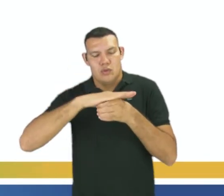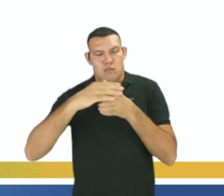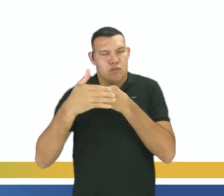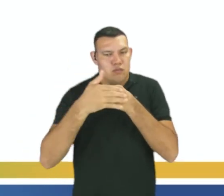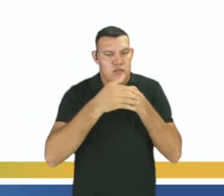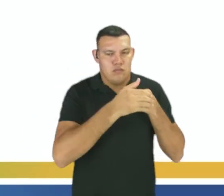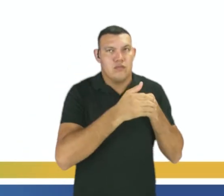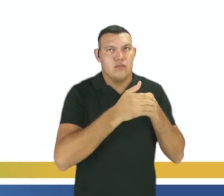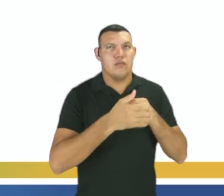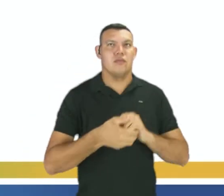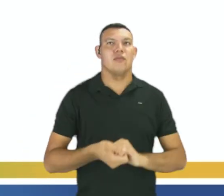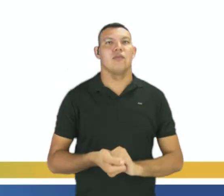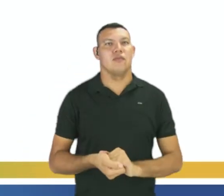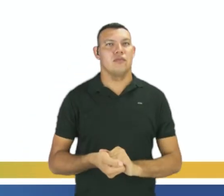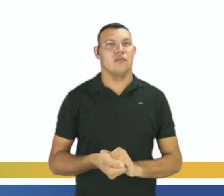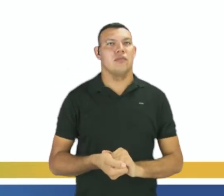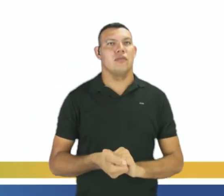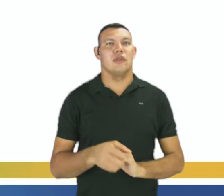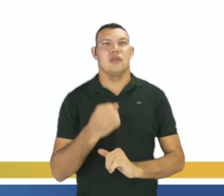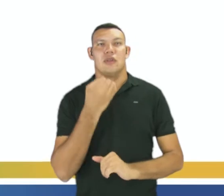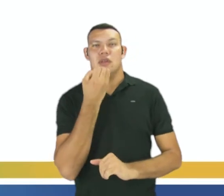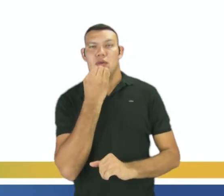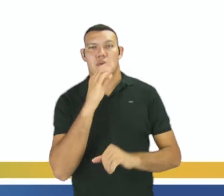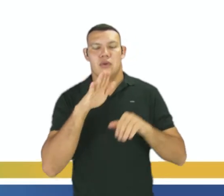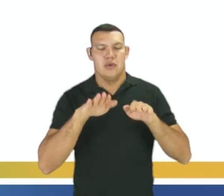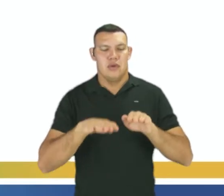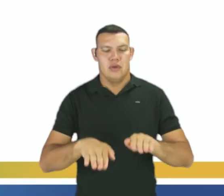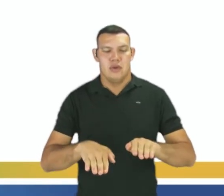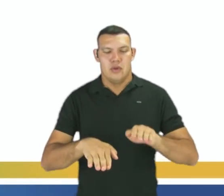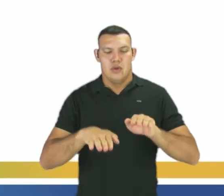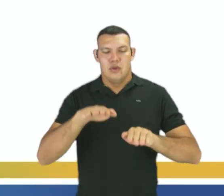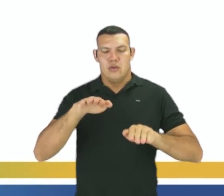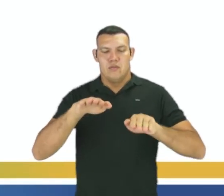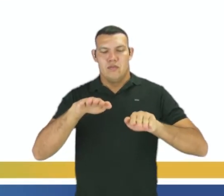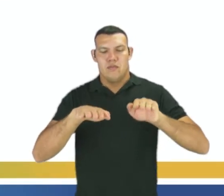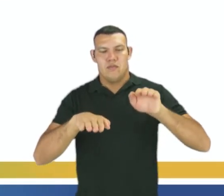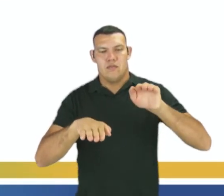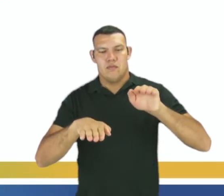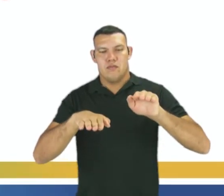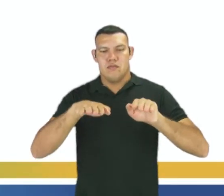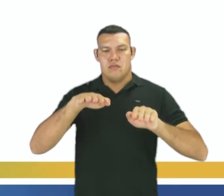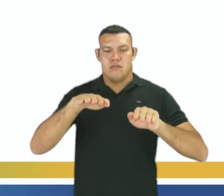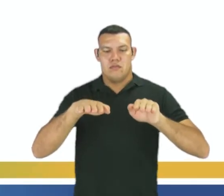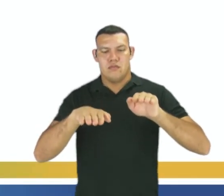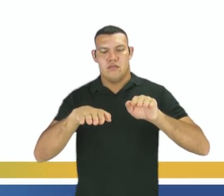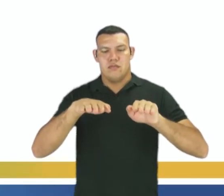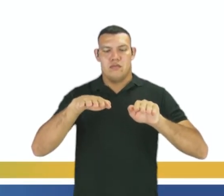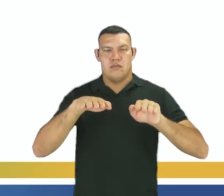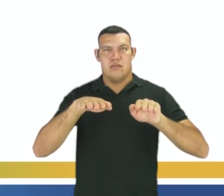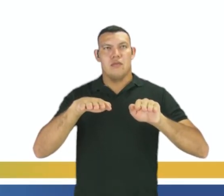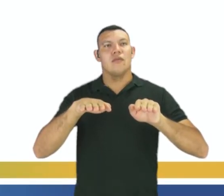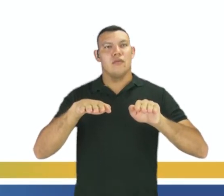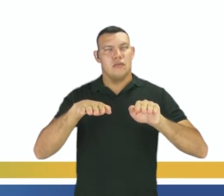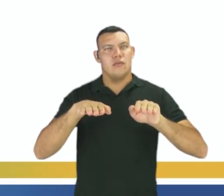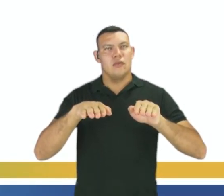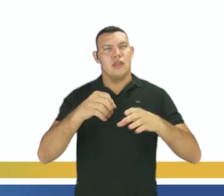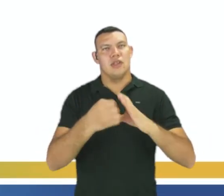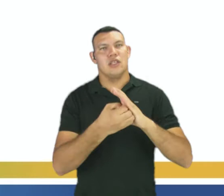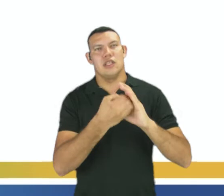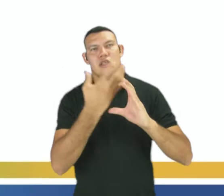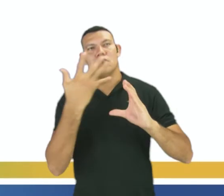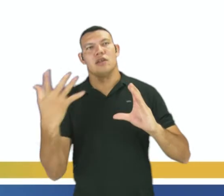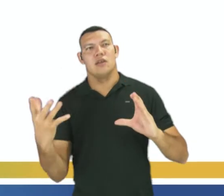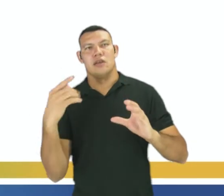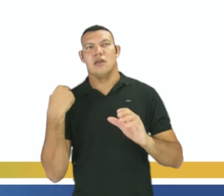E quando um ponto de equilíbrio é atingido nas reações reversíveis, quais são as características? Primeiro, a velocidade